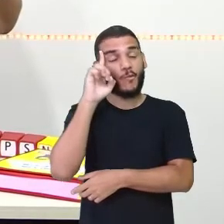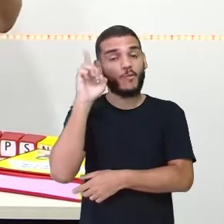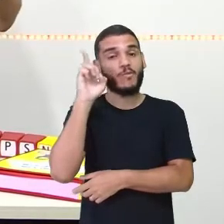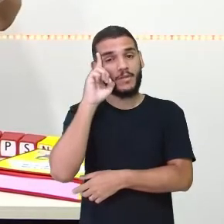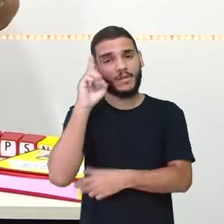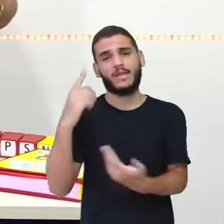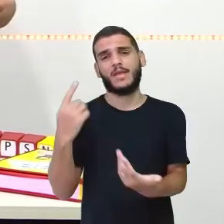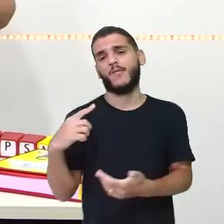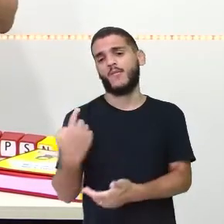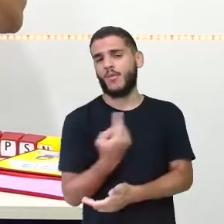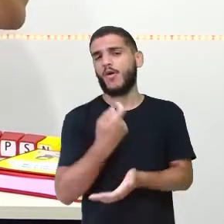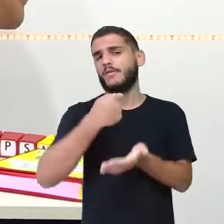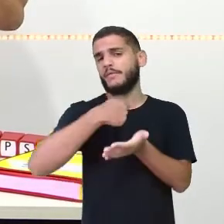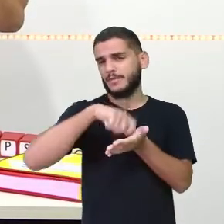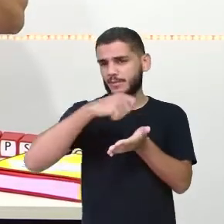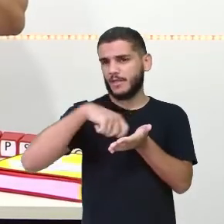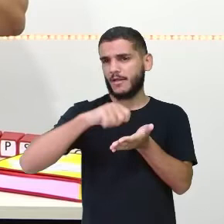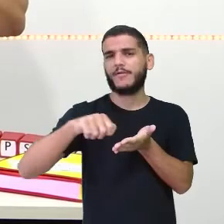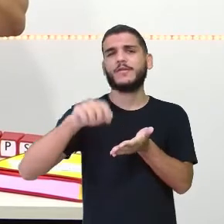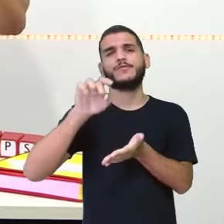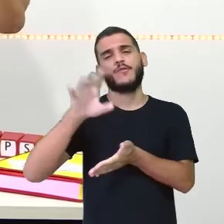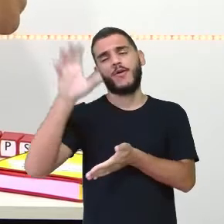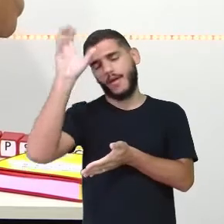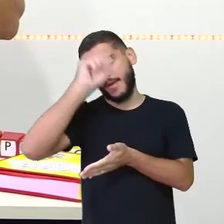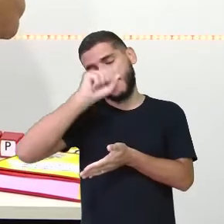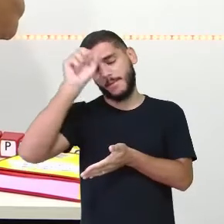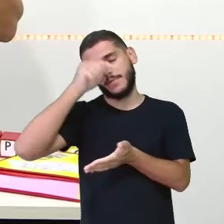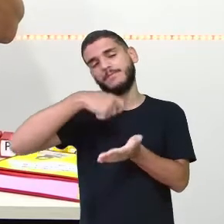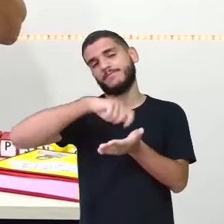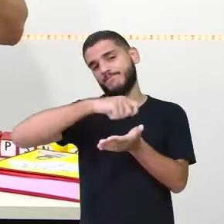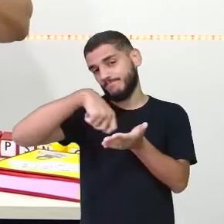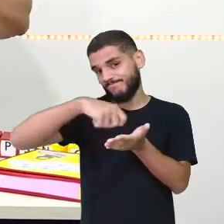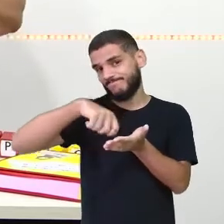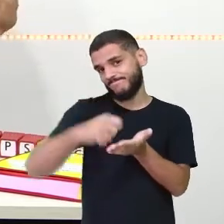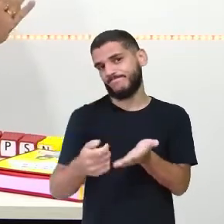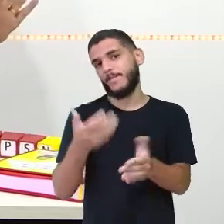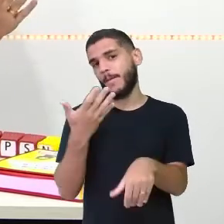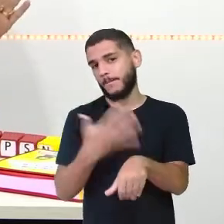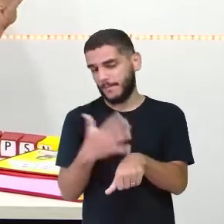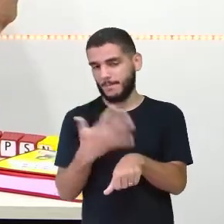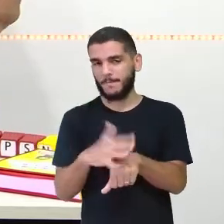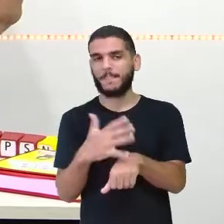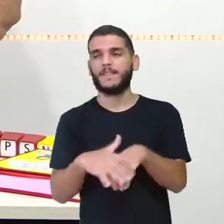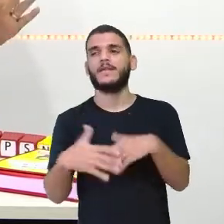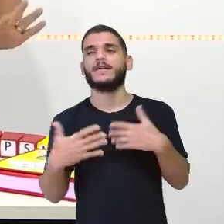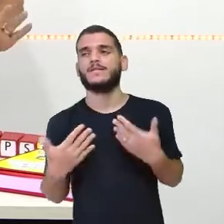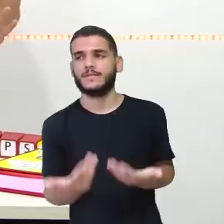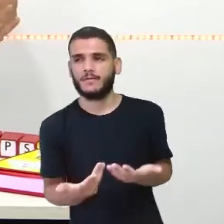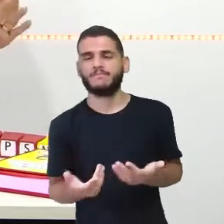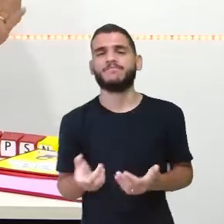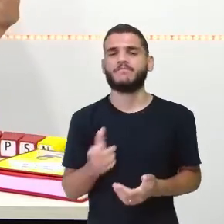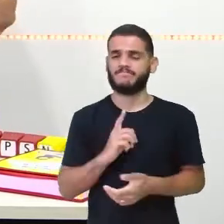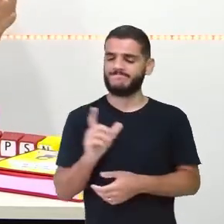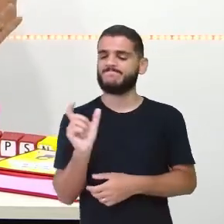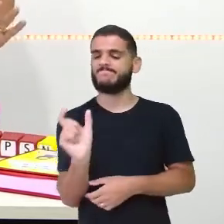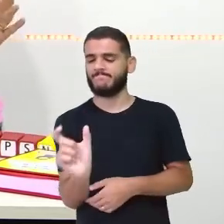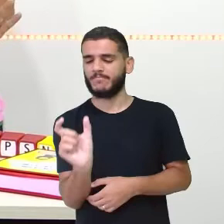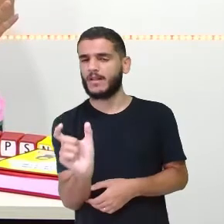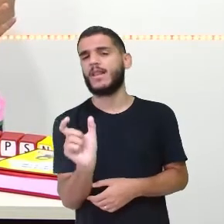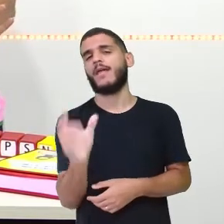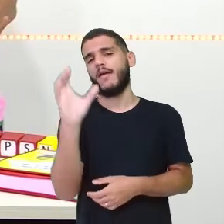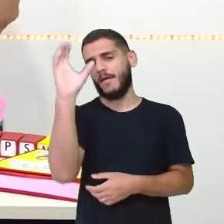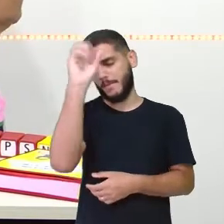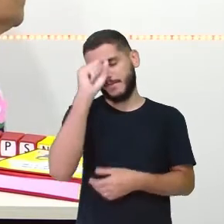gente vai escrever, porque a gente só aprende a escrever escrevendo. Então, alguma palavrinha a gente vai